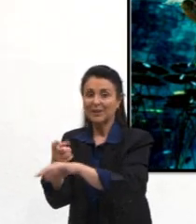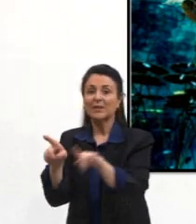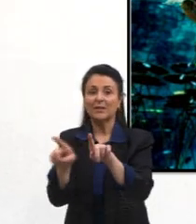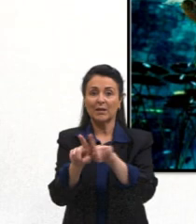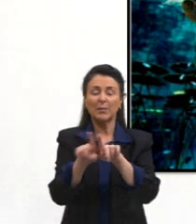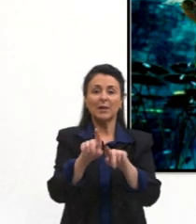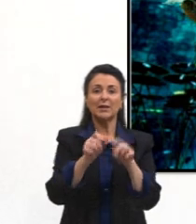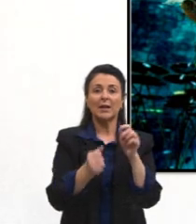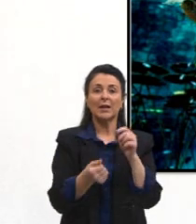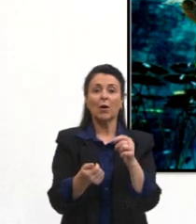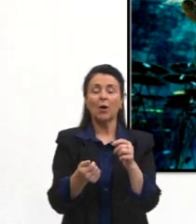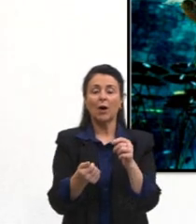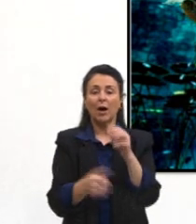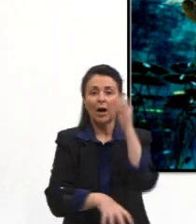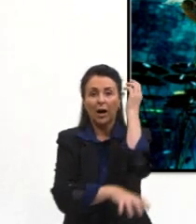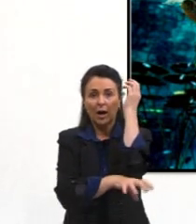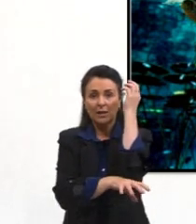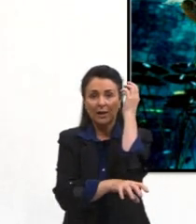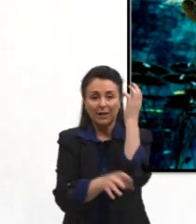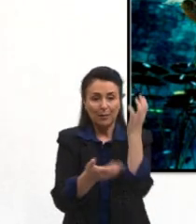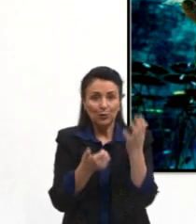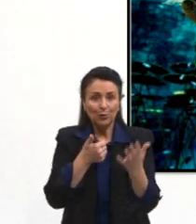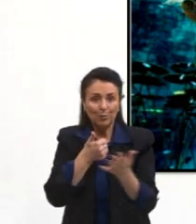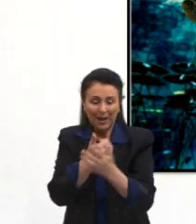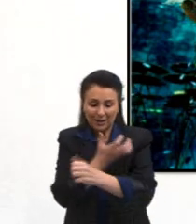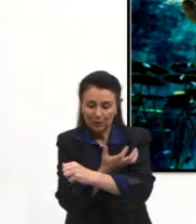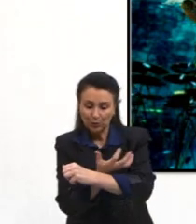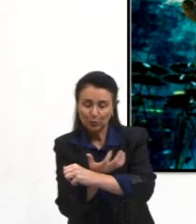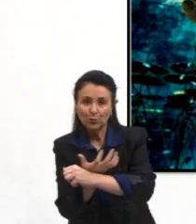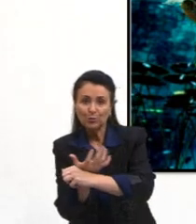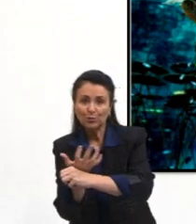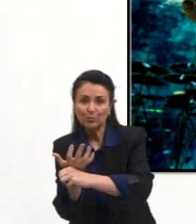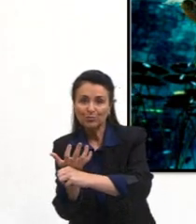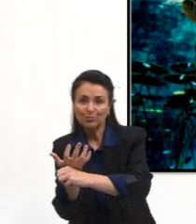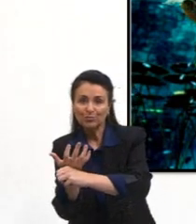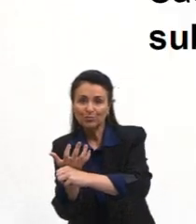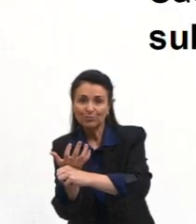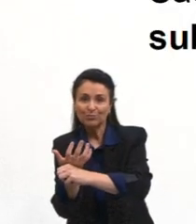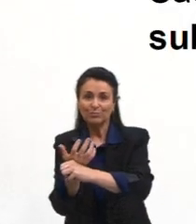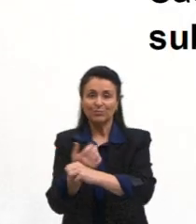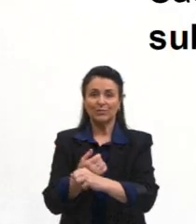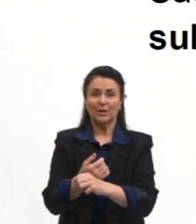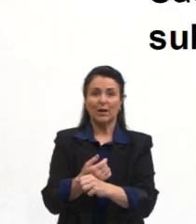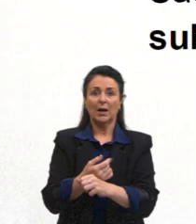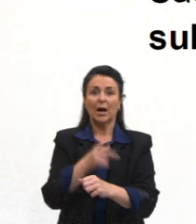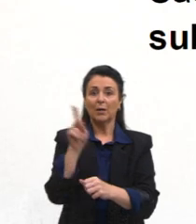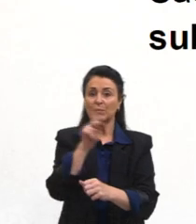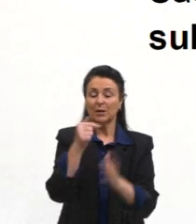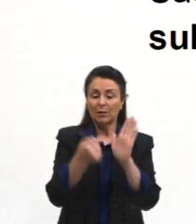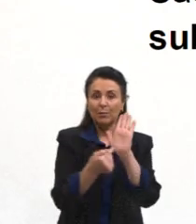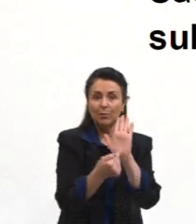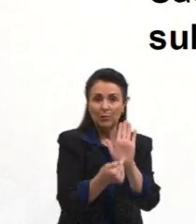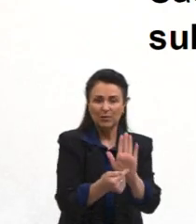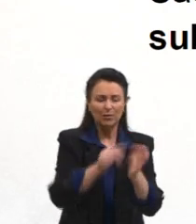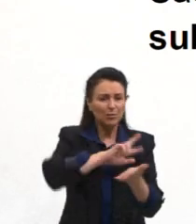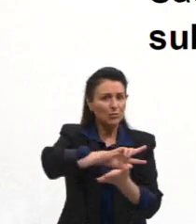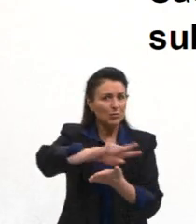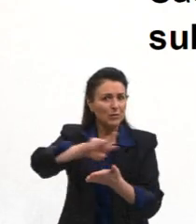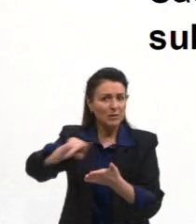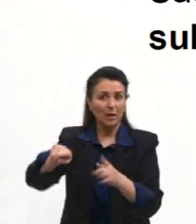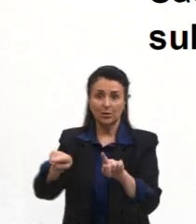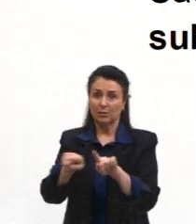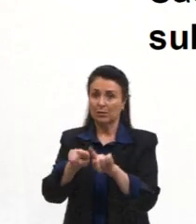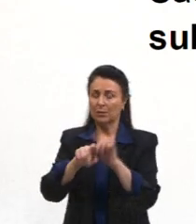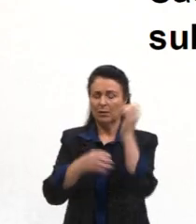Nossa, as raízes crescem rente ao chão. Tá, ó, mostrando para vocês a diversidade. De caule